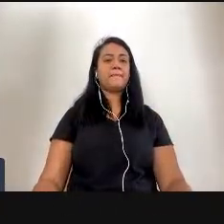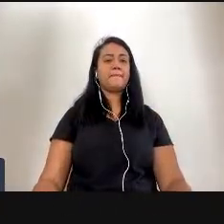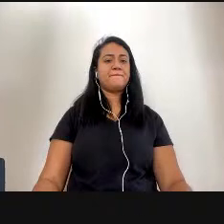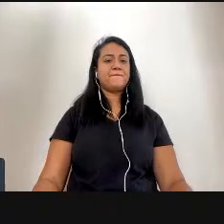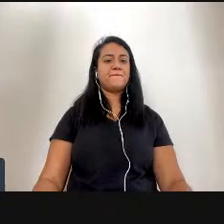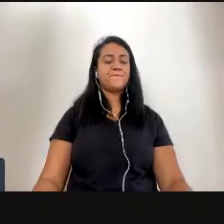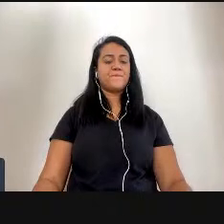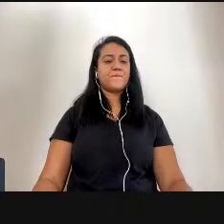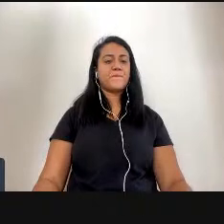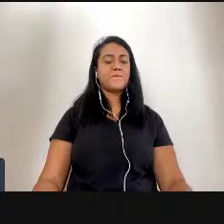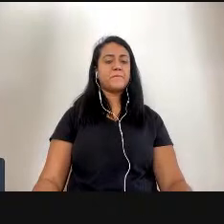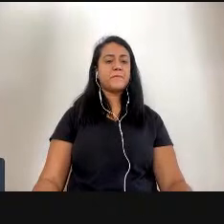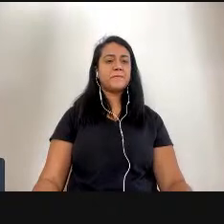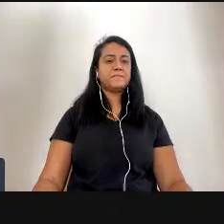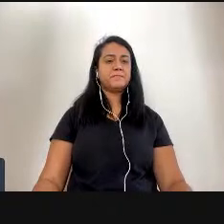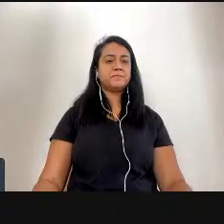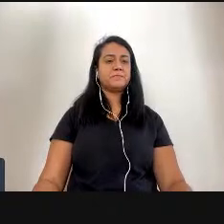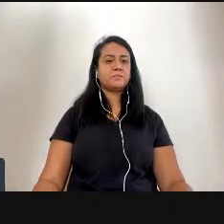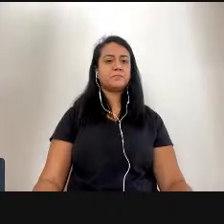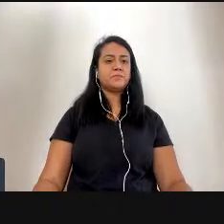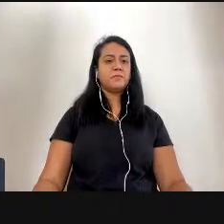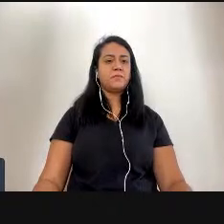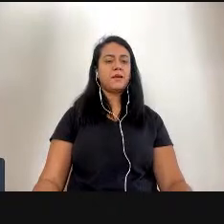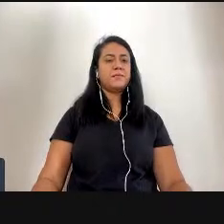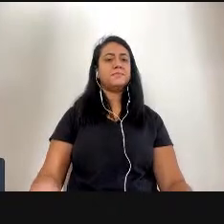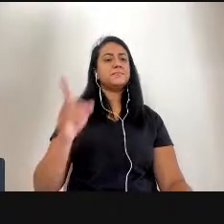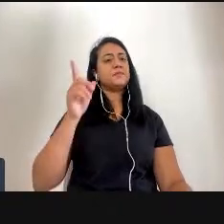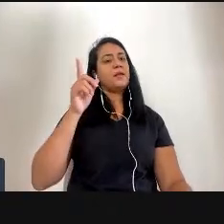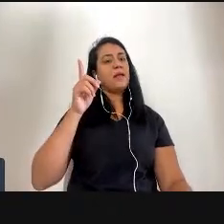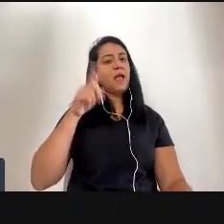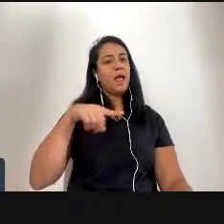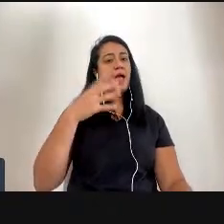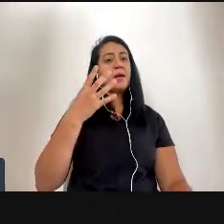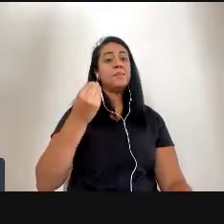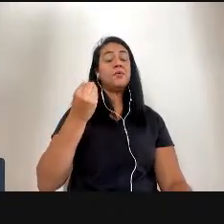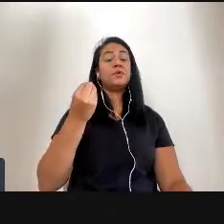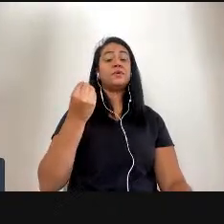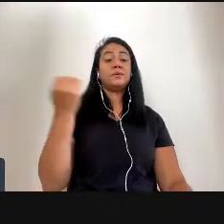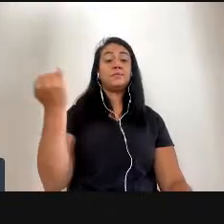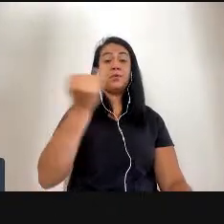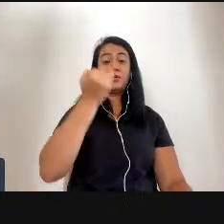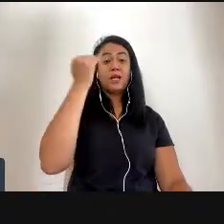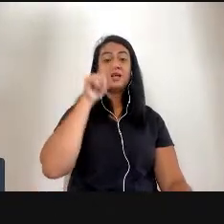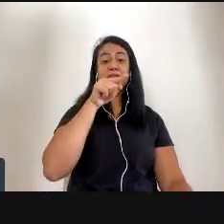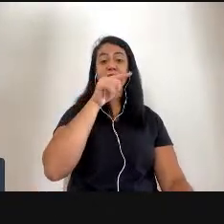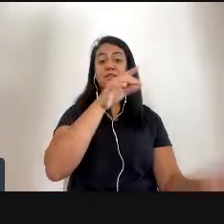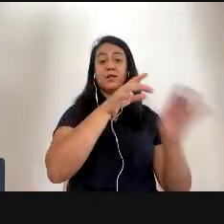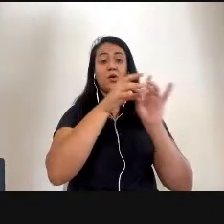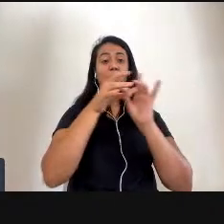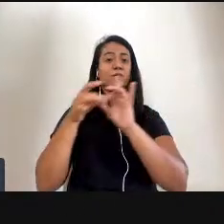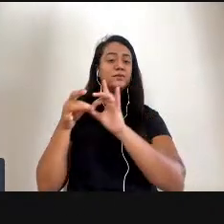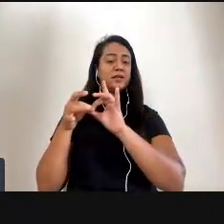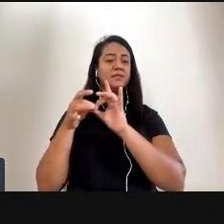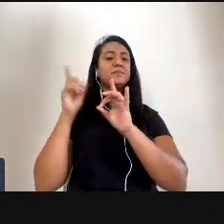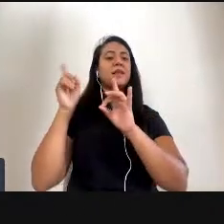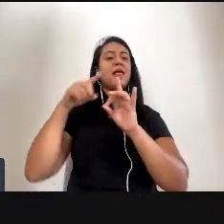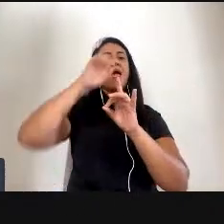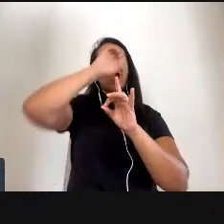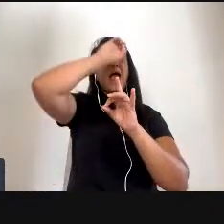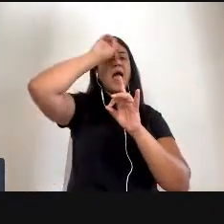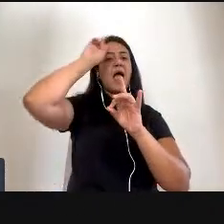Uma coisa que é muito presente dentro desse contexto é que a ética do cuidado